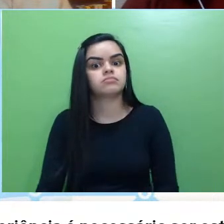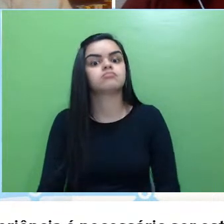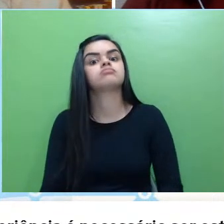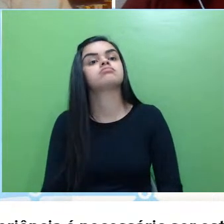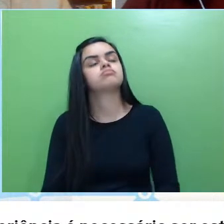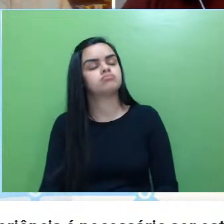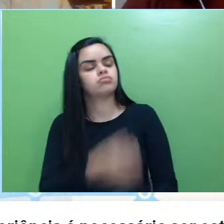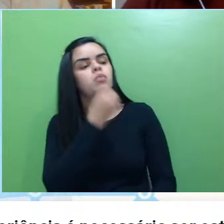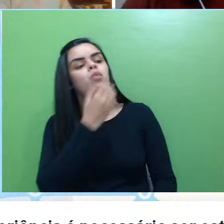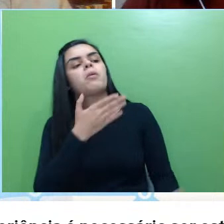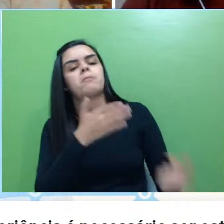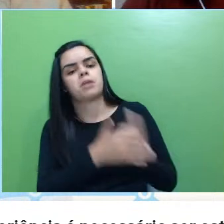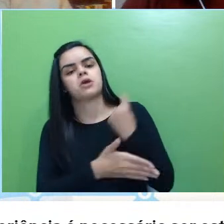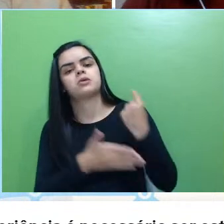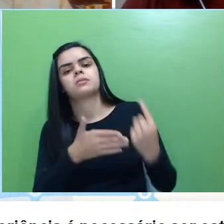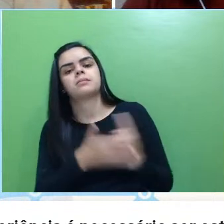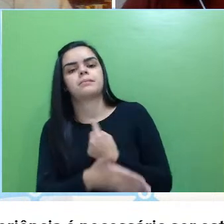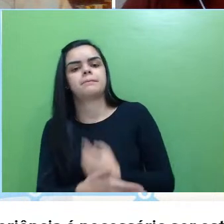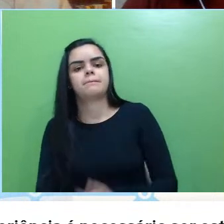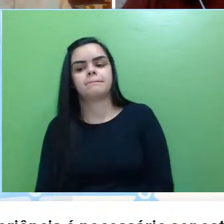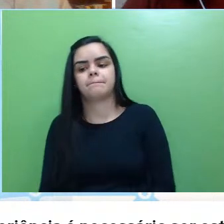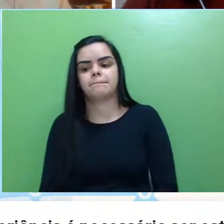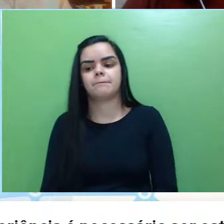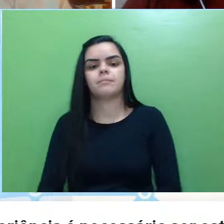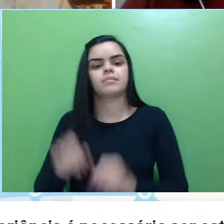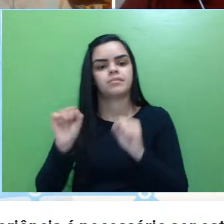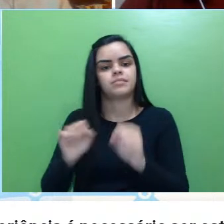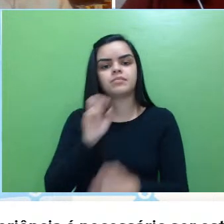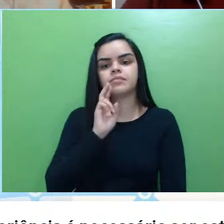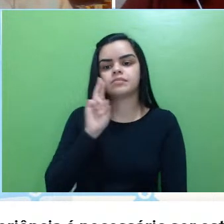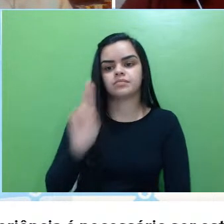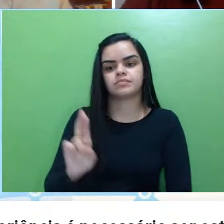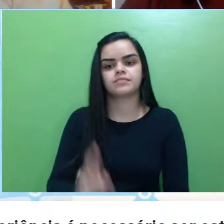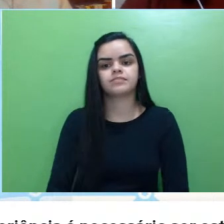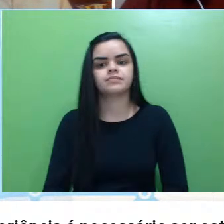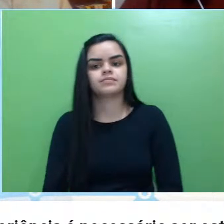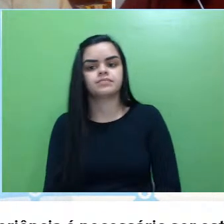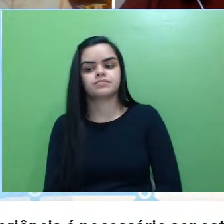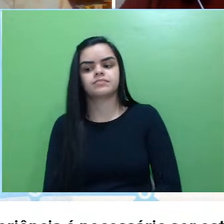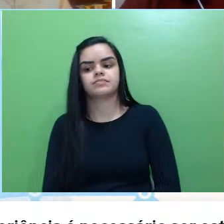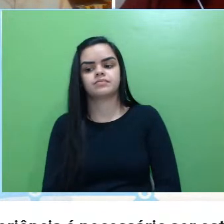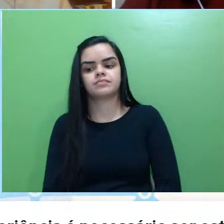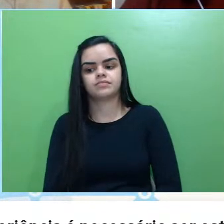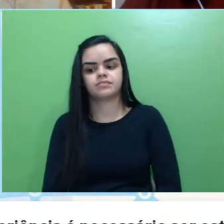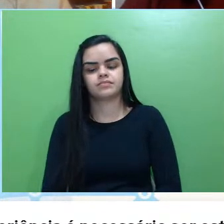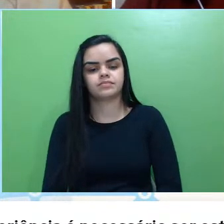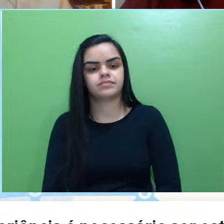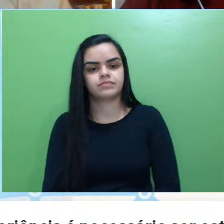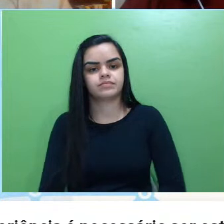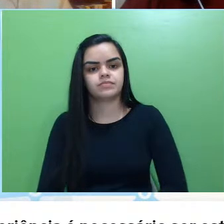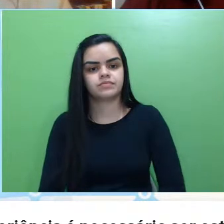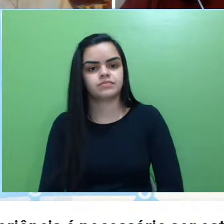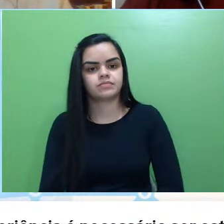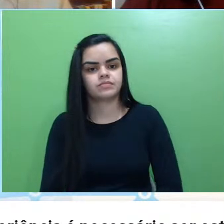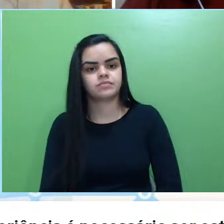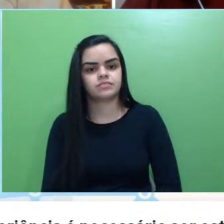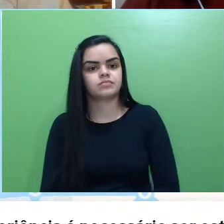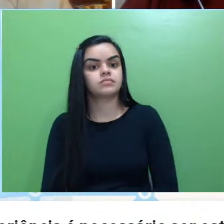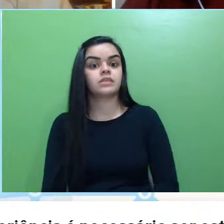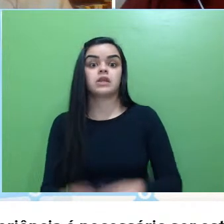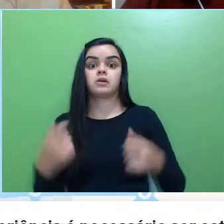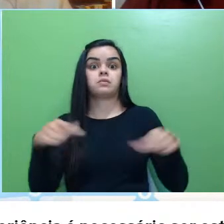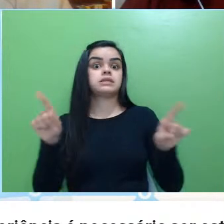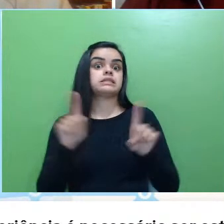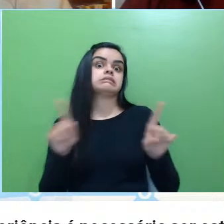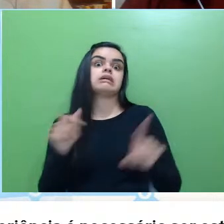Josiane. Eu posso responder para a Josiane, não é necessário ser